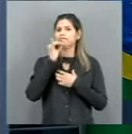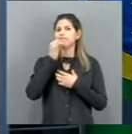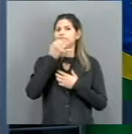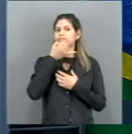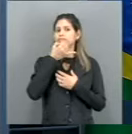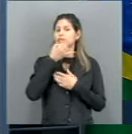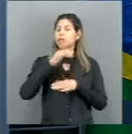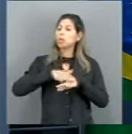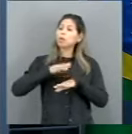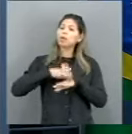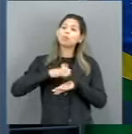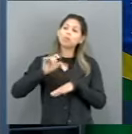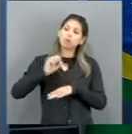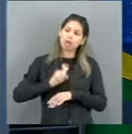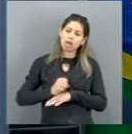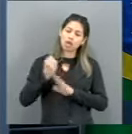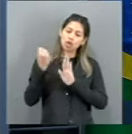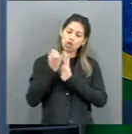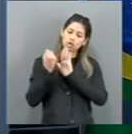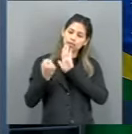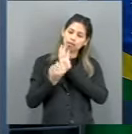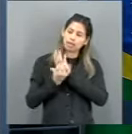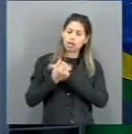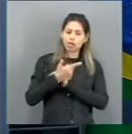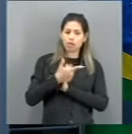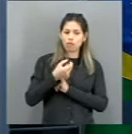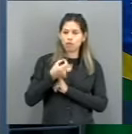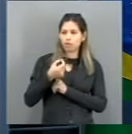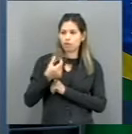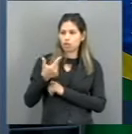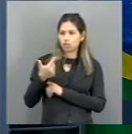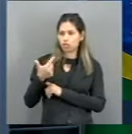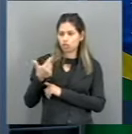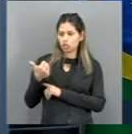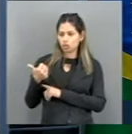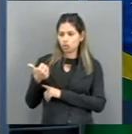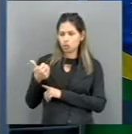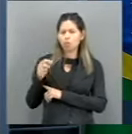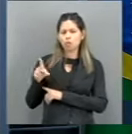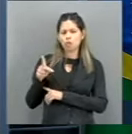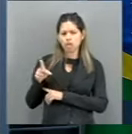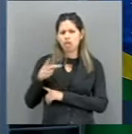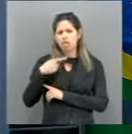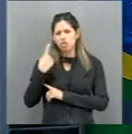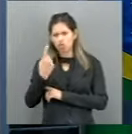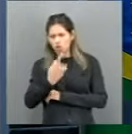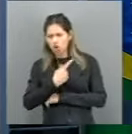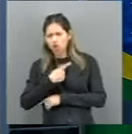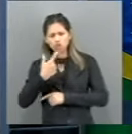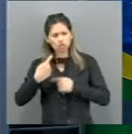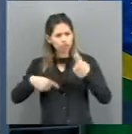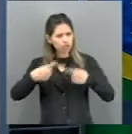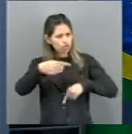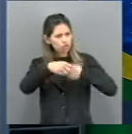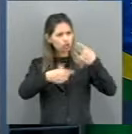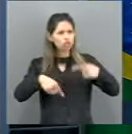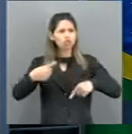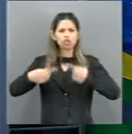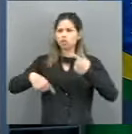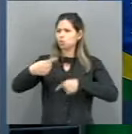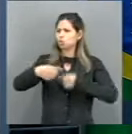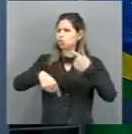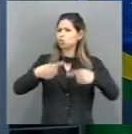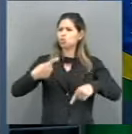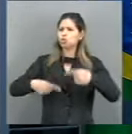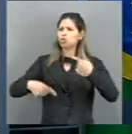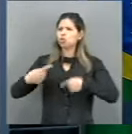XXI, nós estávamos ainda discutindo o trabalho escravo, por excelente vista pela imprensa, que no Rio Grande do Sul